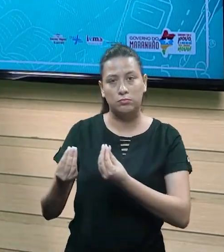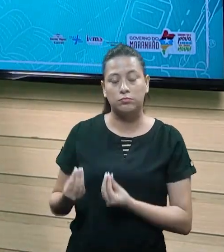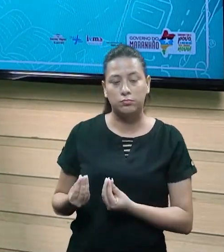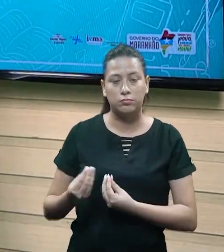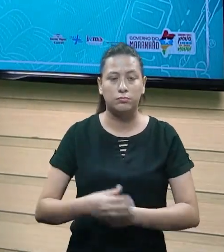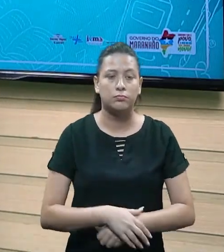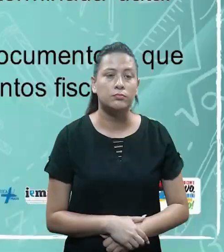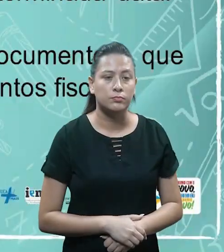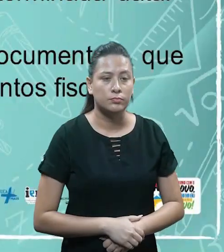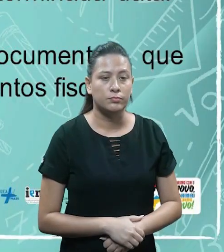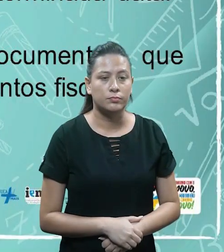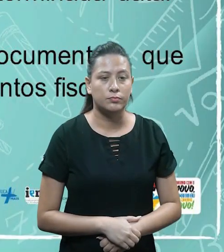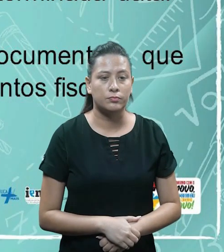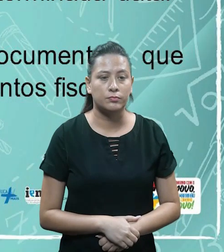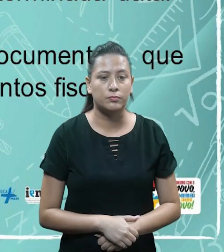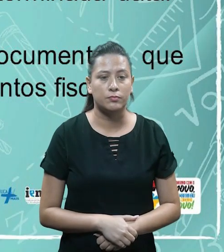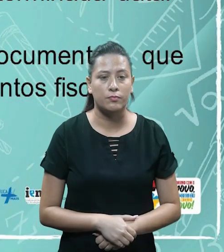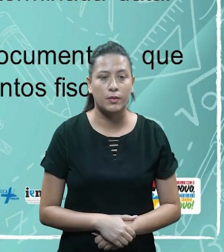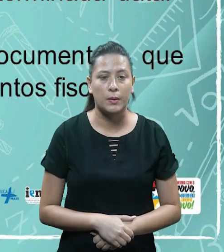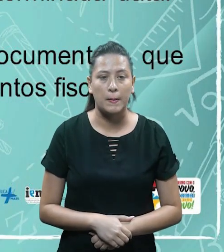receber dela, ok?